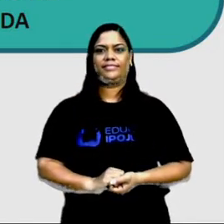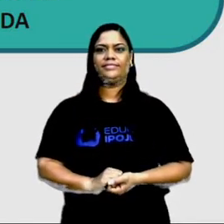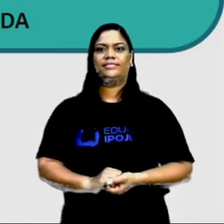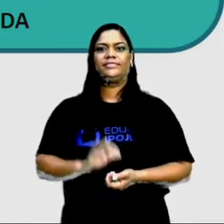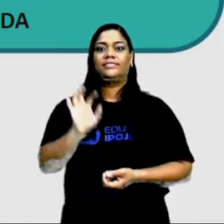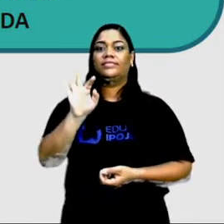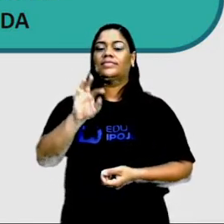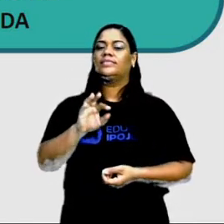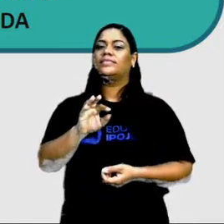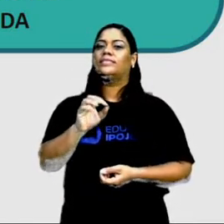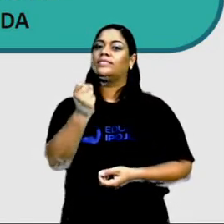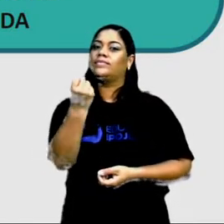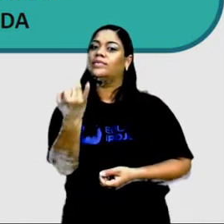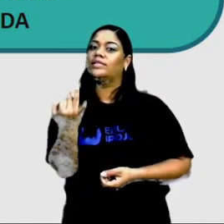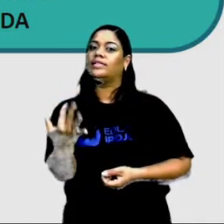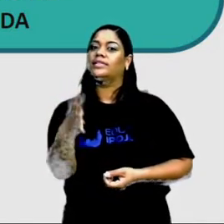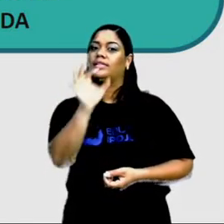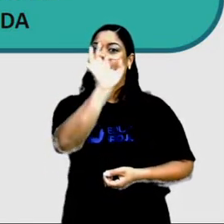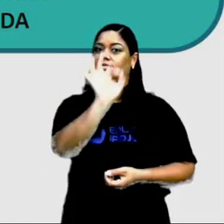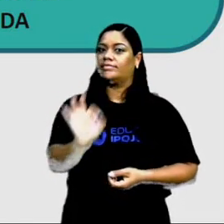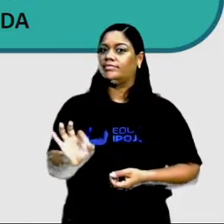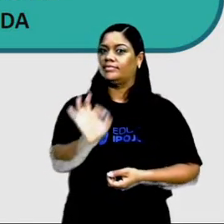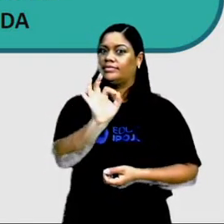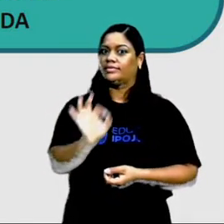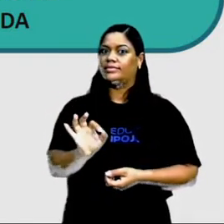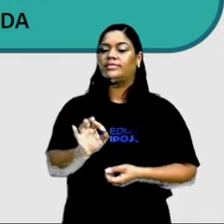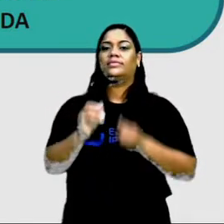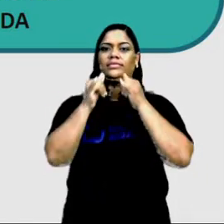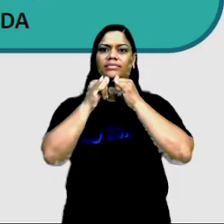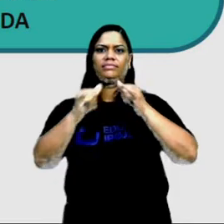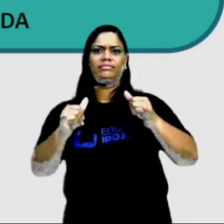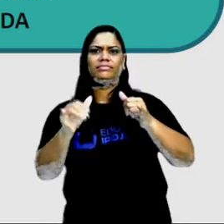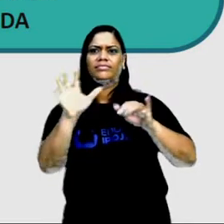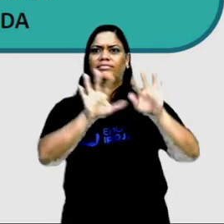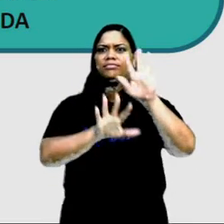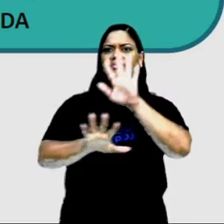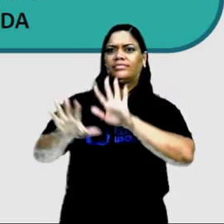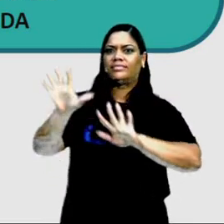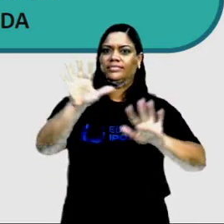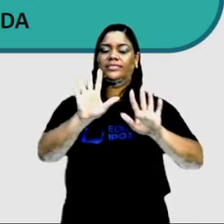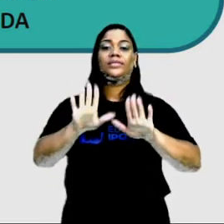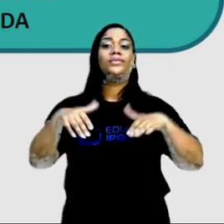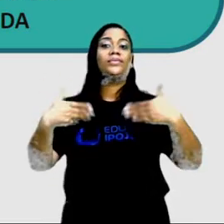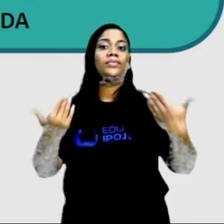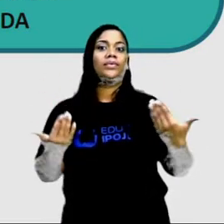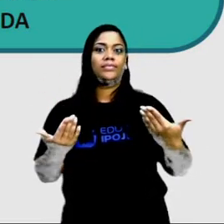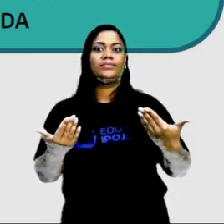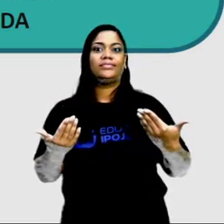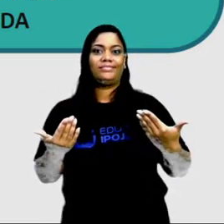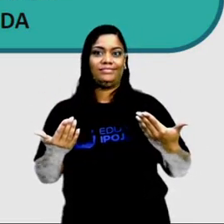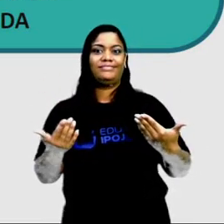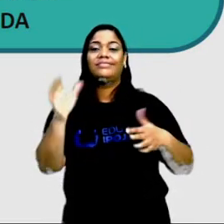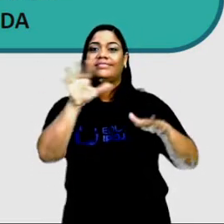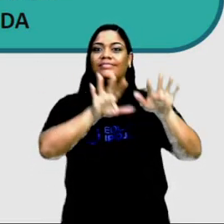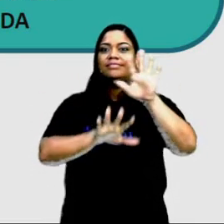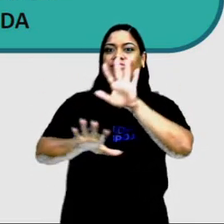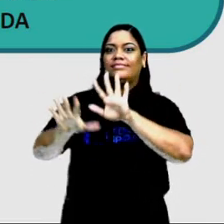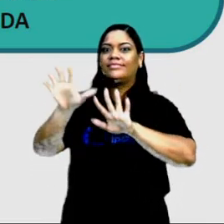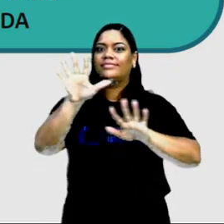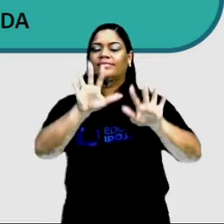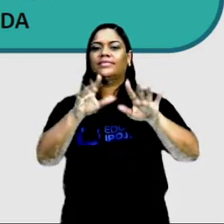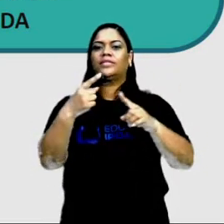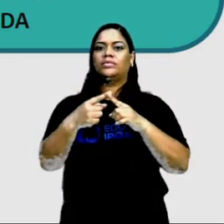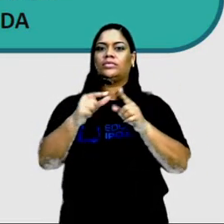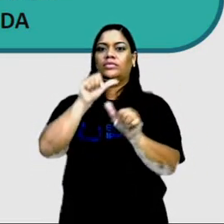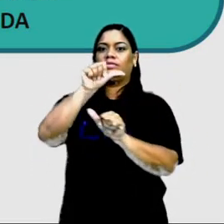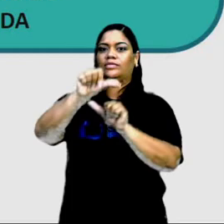percentual de acidentes. E é publicidade ou é propaganda? É propaganda. Porque ele tenta mudar a cabeça da gente quanto